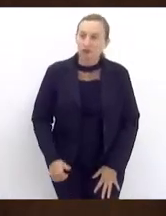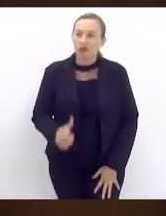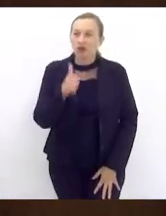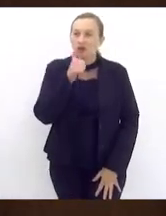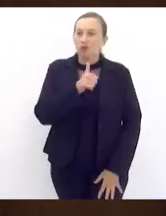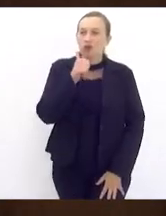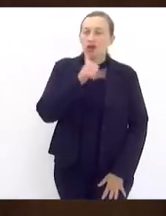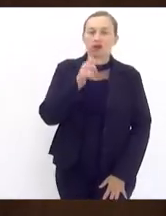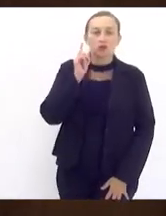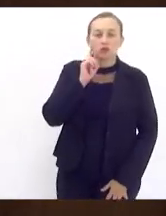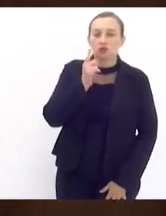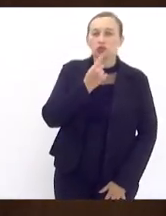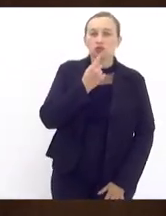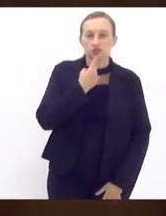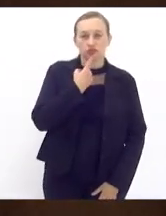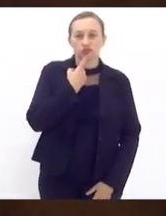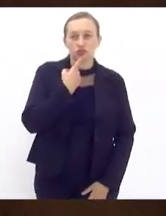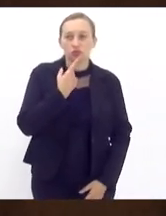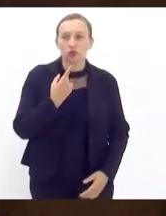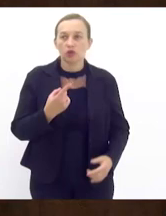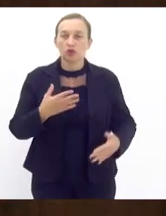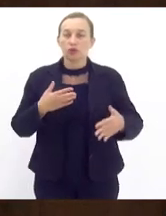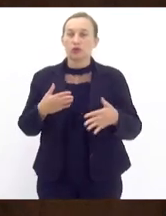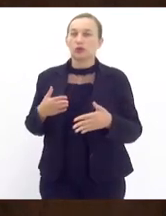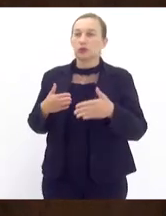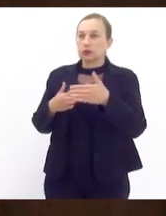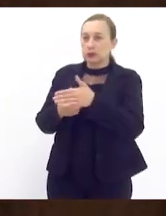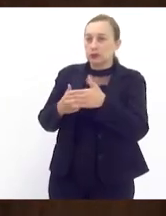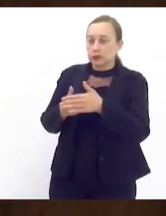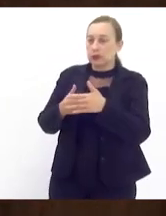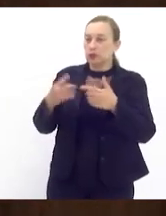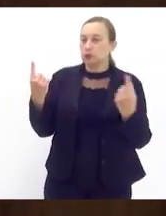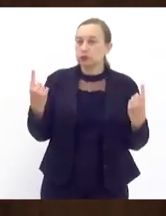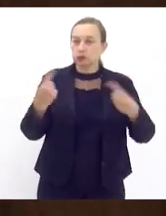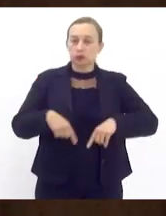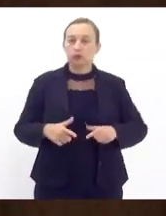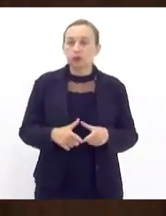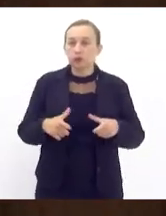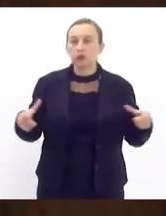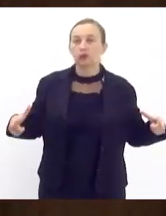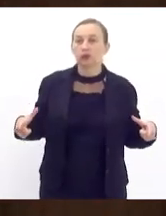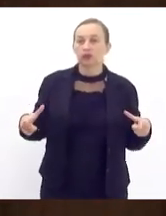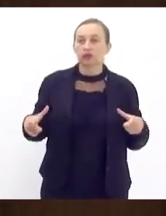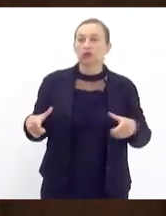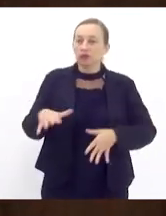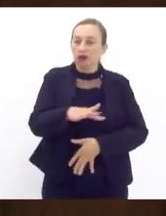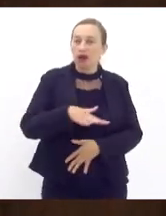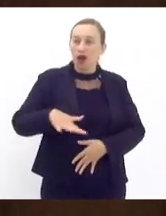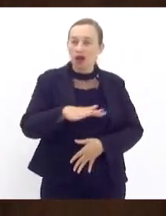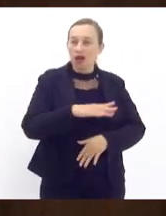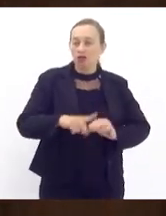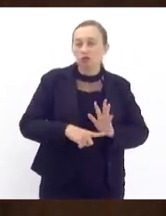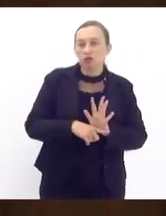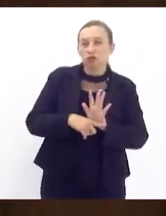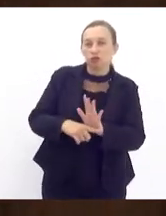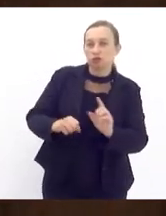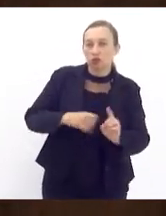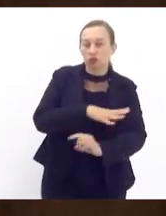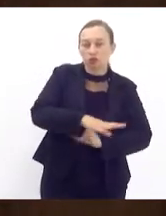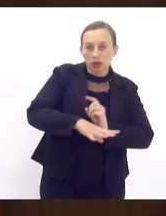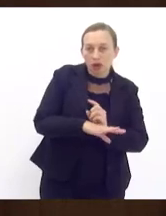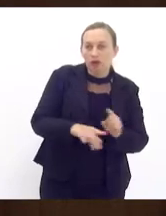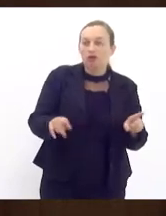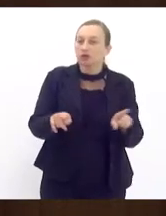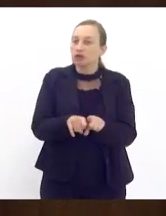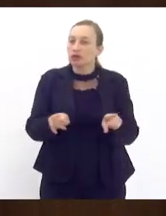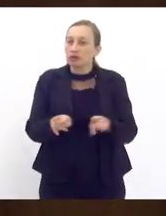surdas há um grande obstáculo para buscar por exemplo a área da assistência social e buscar